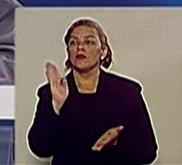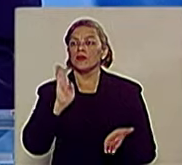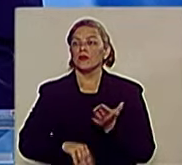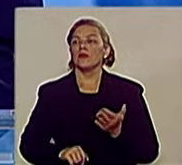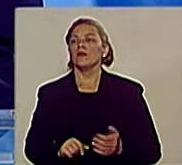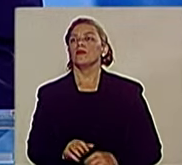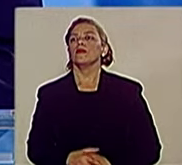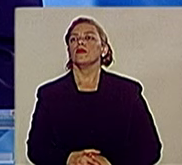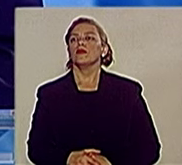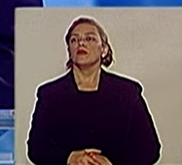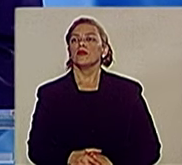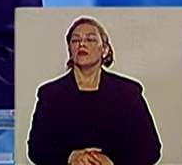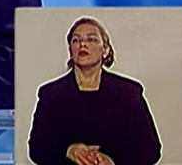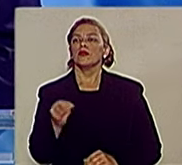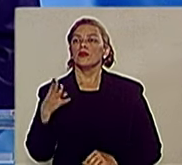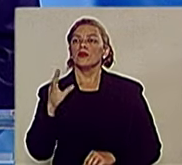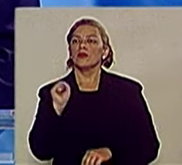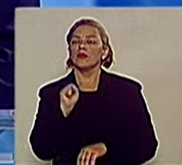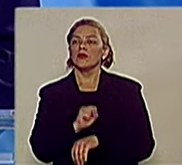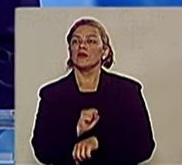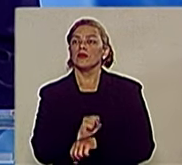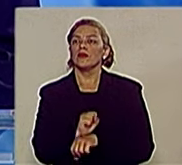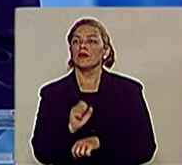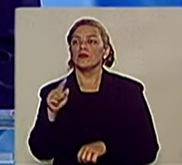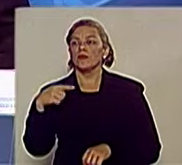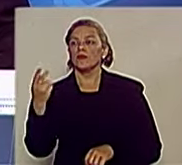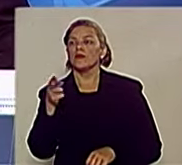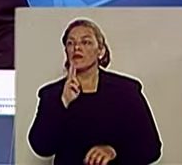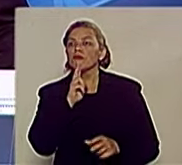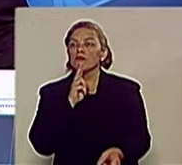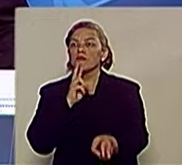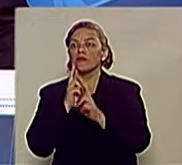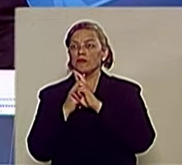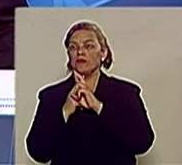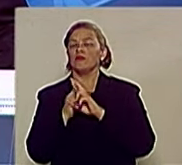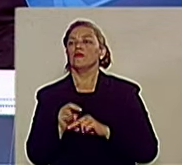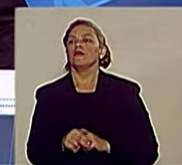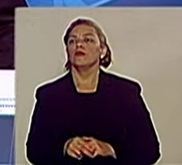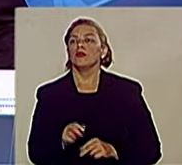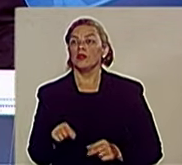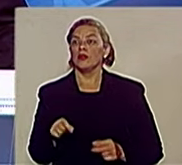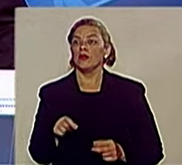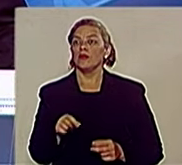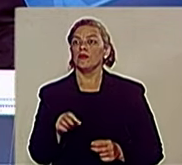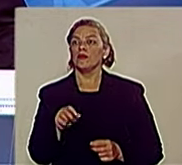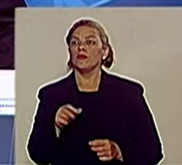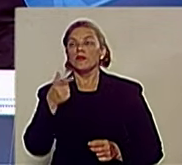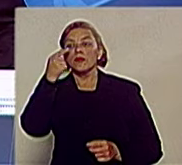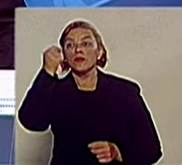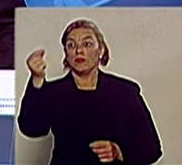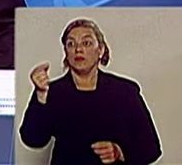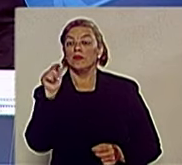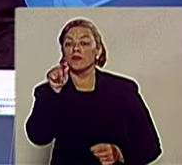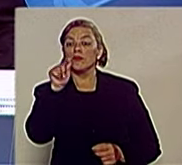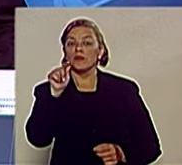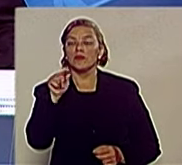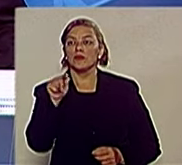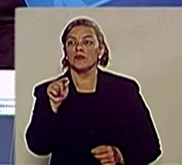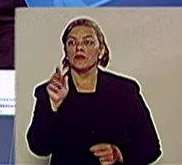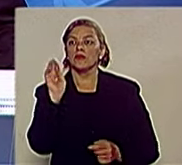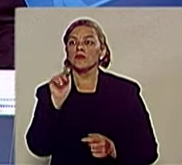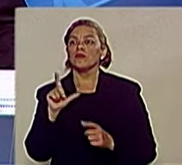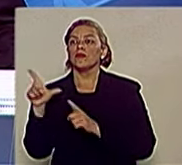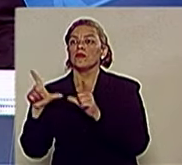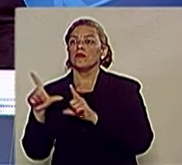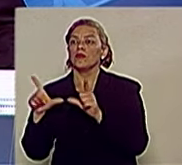30 segundos agora para a réplica do candidato Felício Ramut. Eu quero fazer um alerta a vocês que estão nos assistindo. Tudo